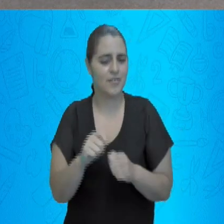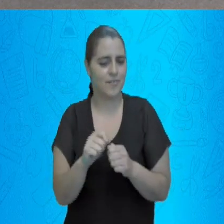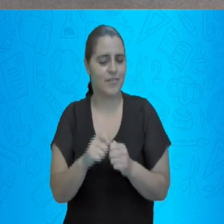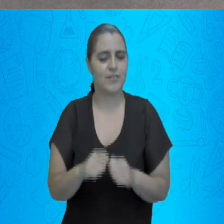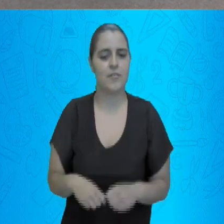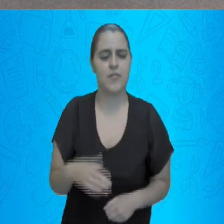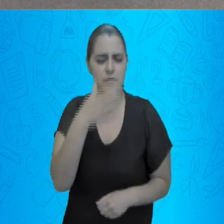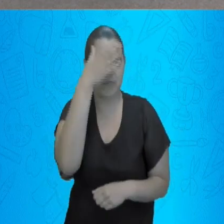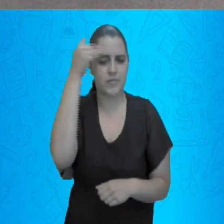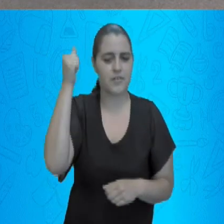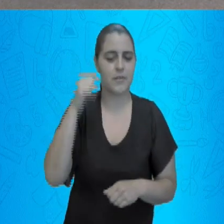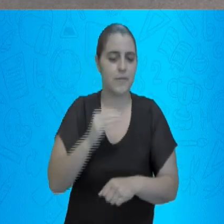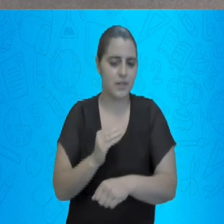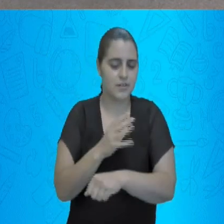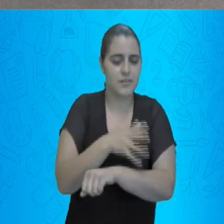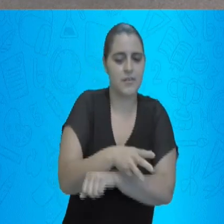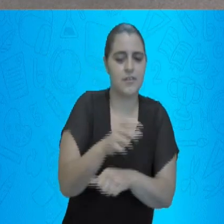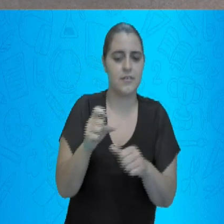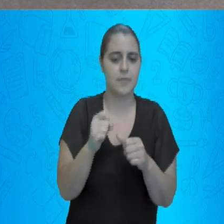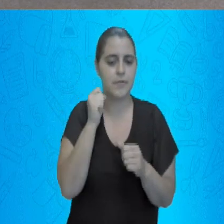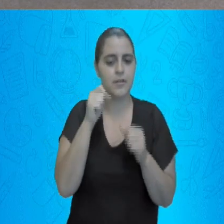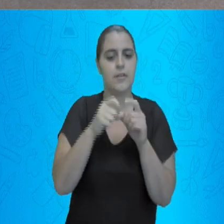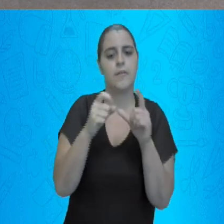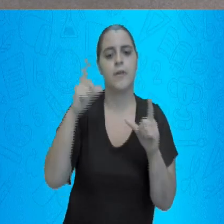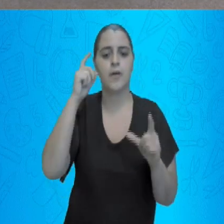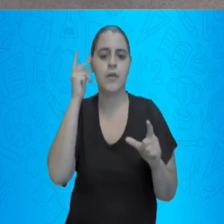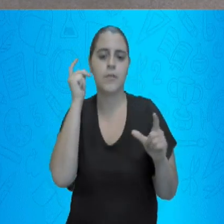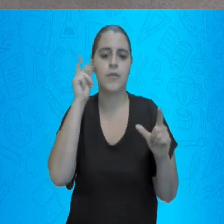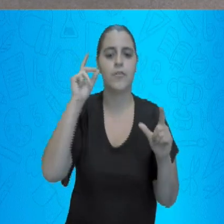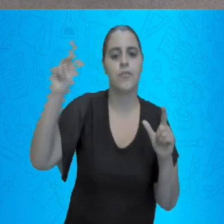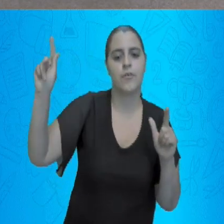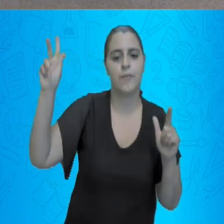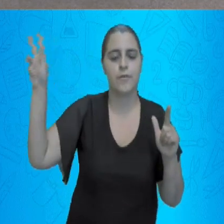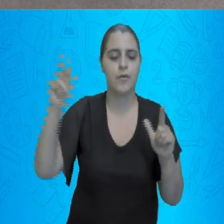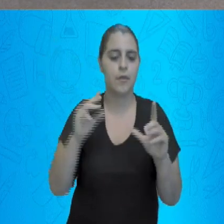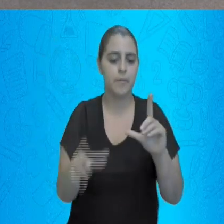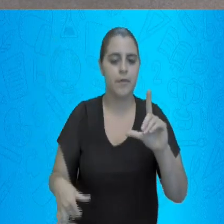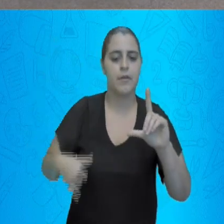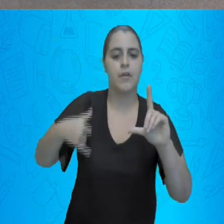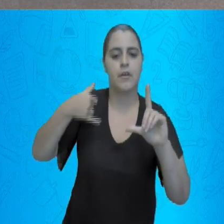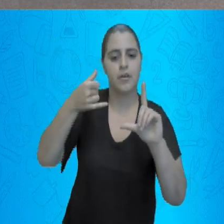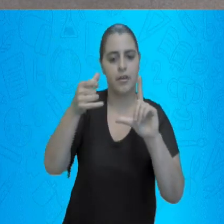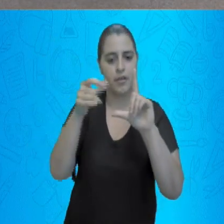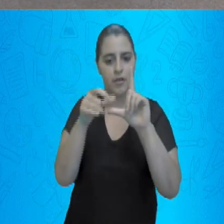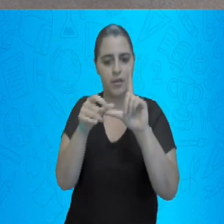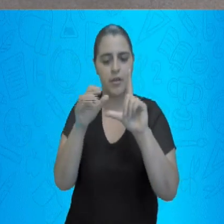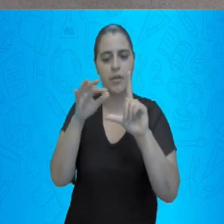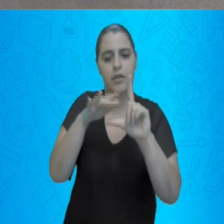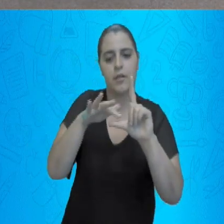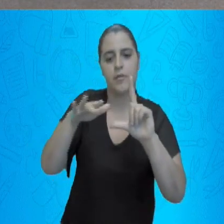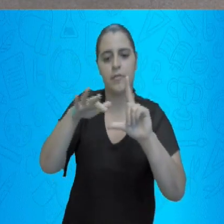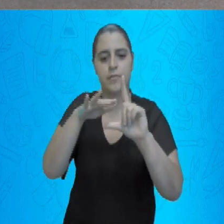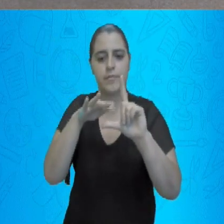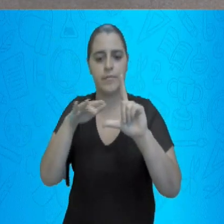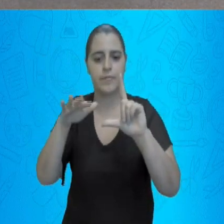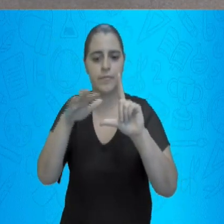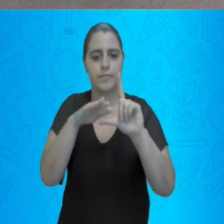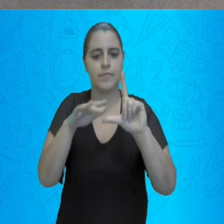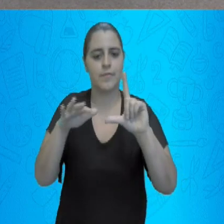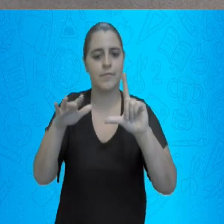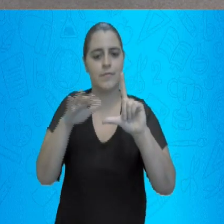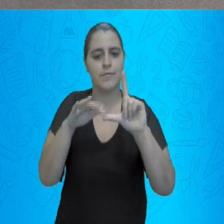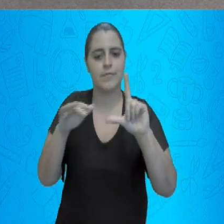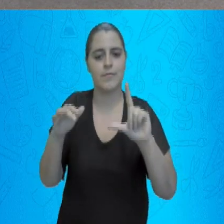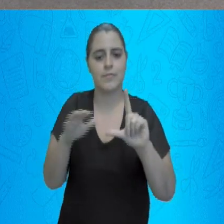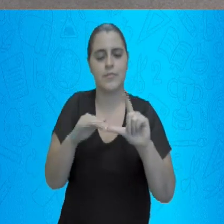Não se esqueça. Para acessar a nossa plataforma SmetGV. Aponte a câmera do seu celular na imagem que aparece no canto